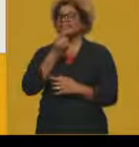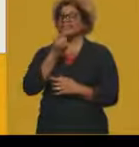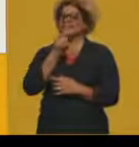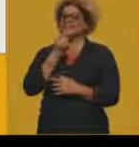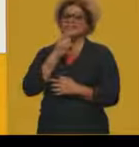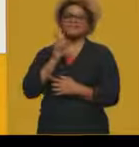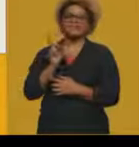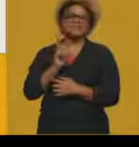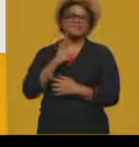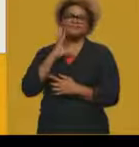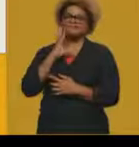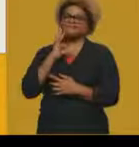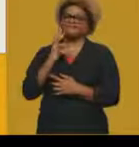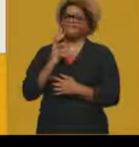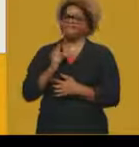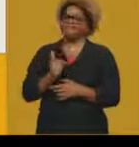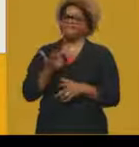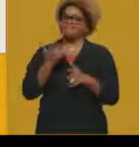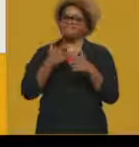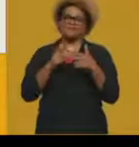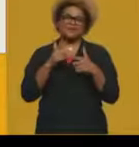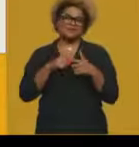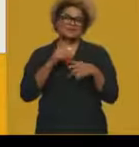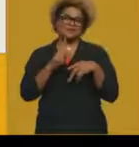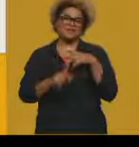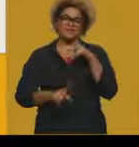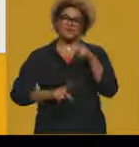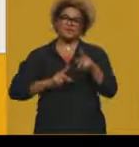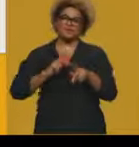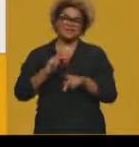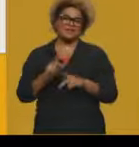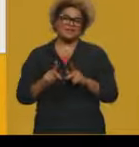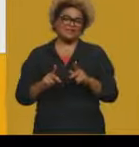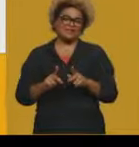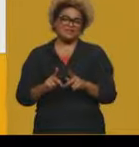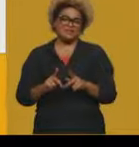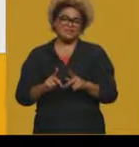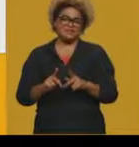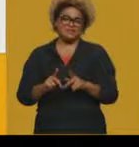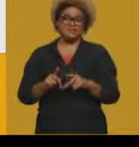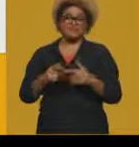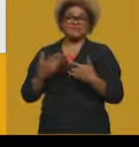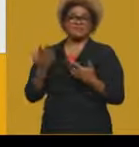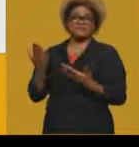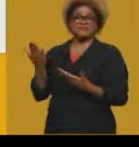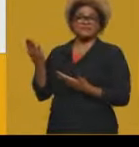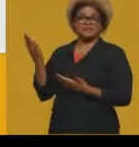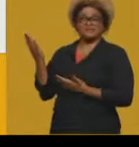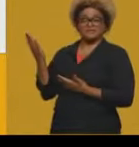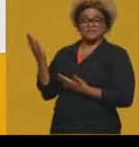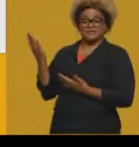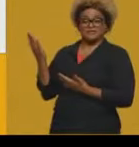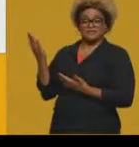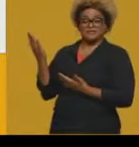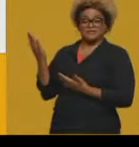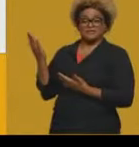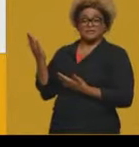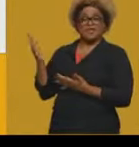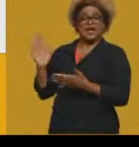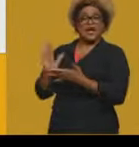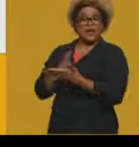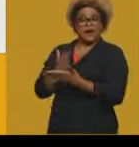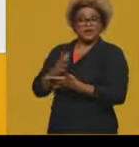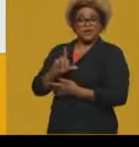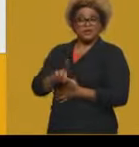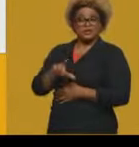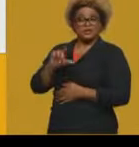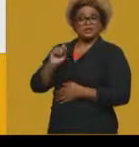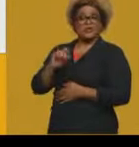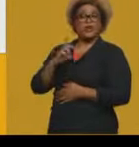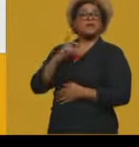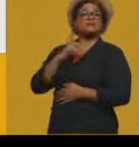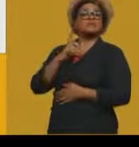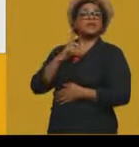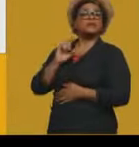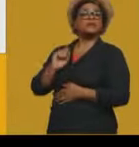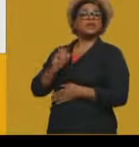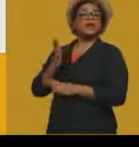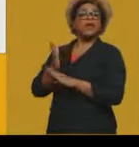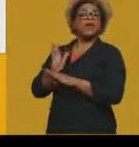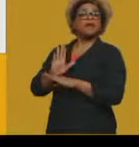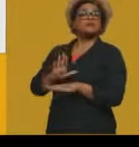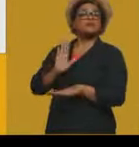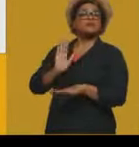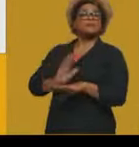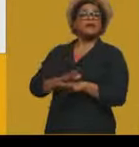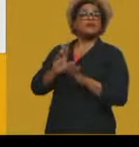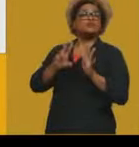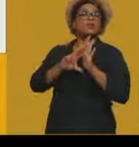ou seja, em que muitas medidas elas são mais favoráveis àquele modelo que a gente já citou,